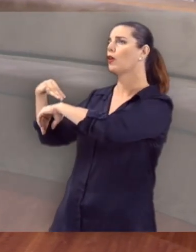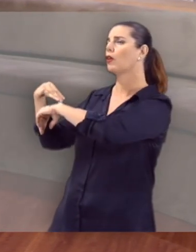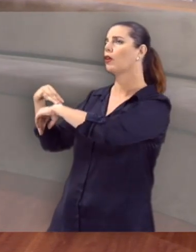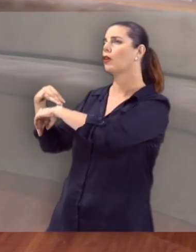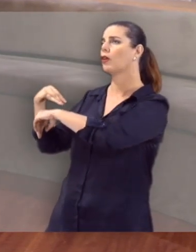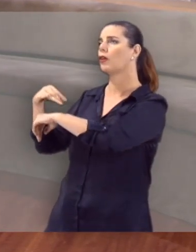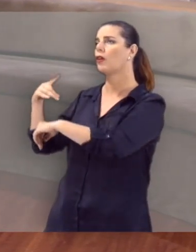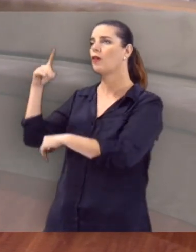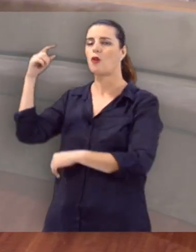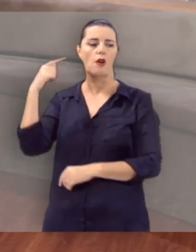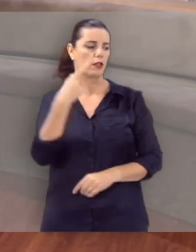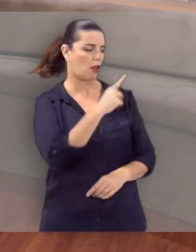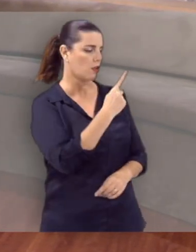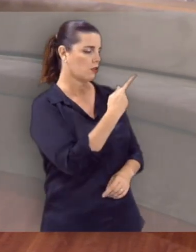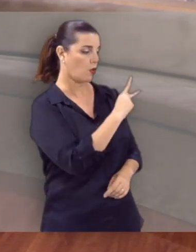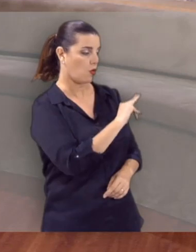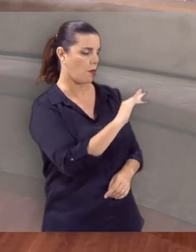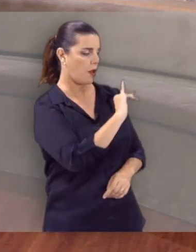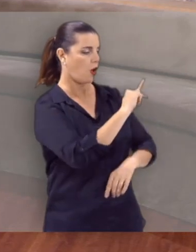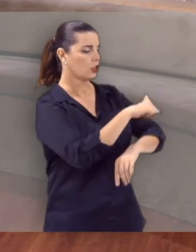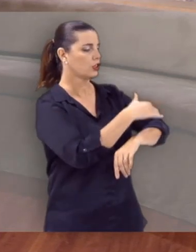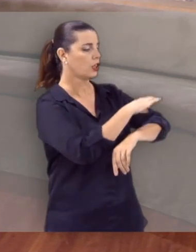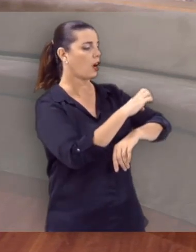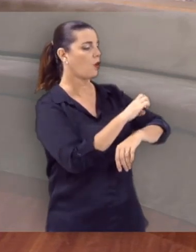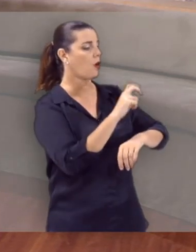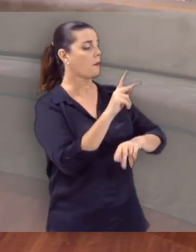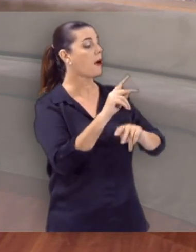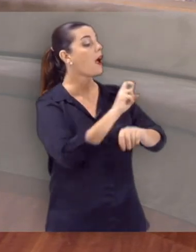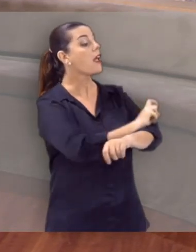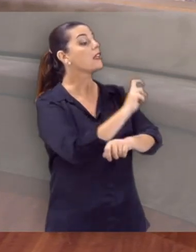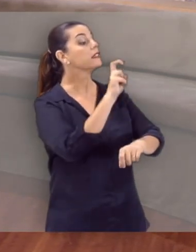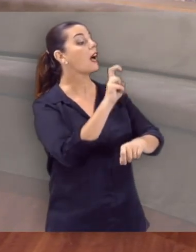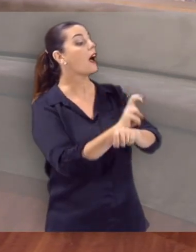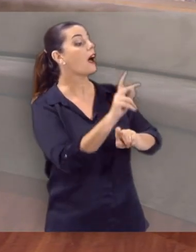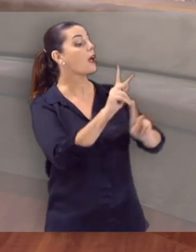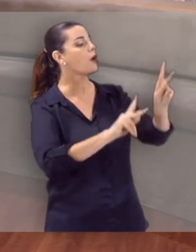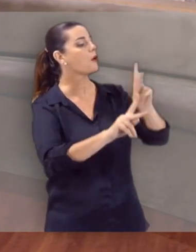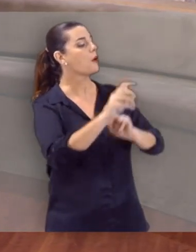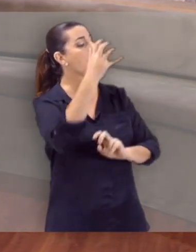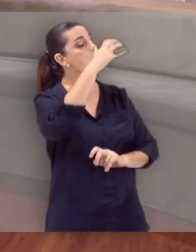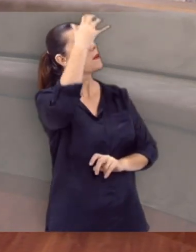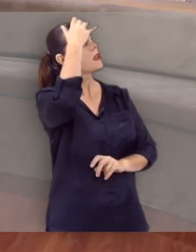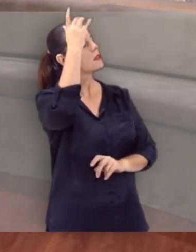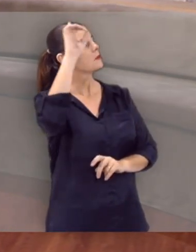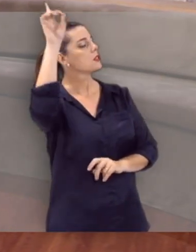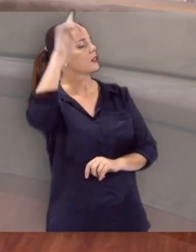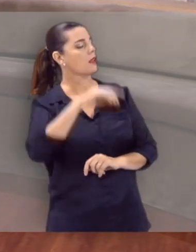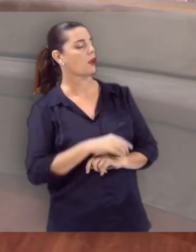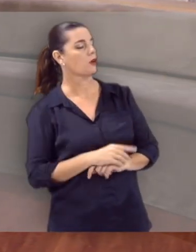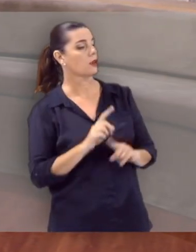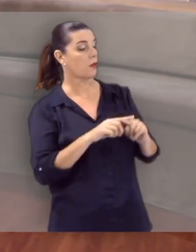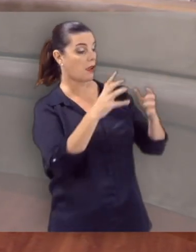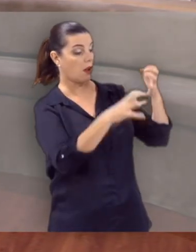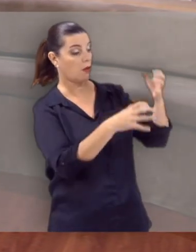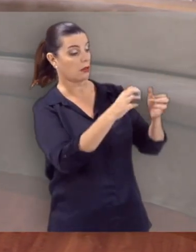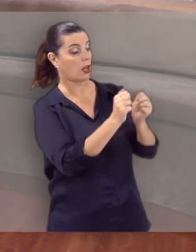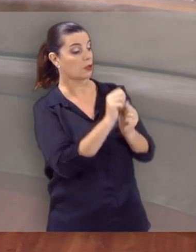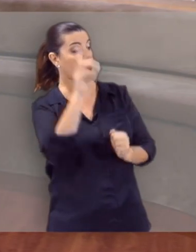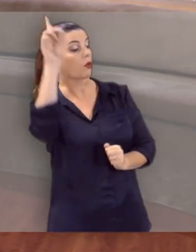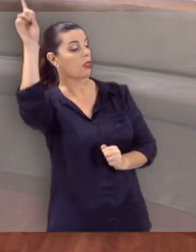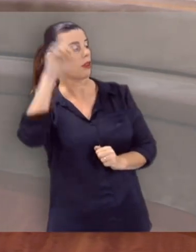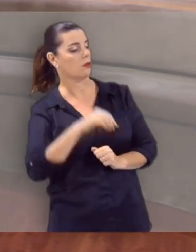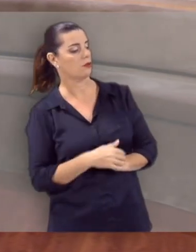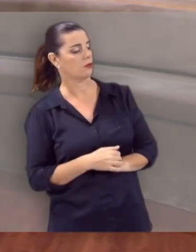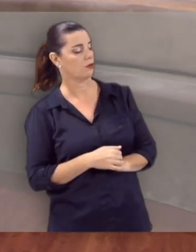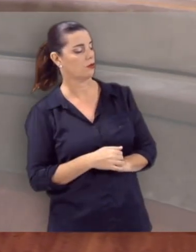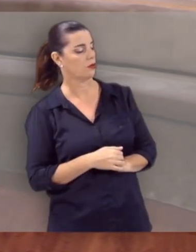Jacó. E Deus disse, Você não vai chamar mais Jacó, mas Israel, príncipe de Deus, porque tu lutaste